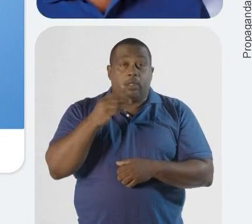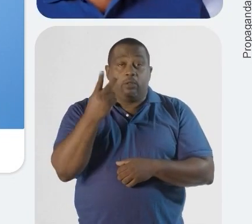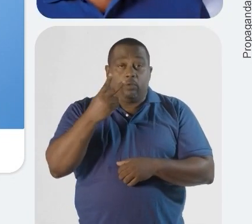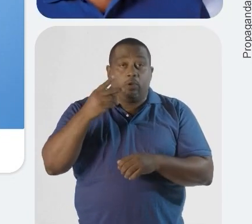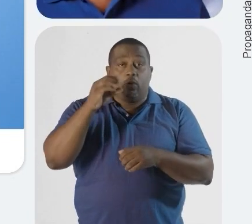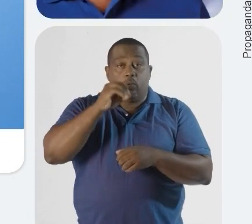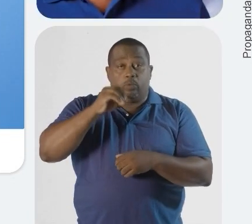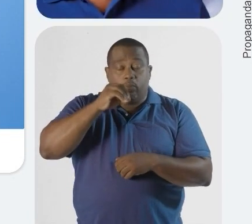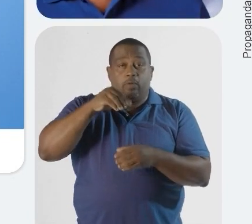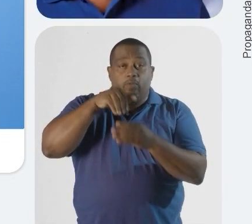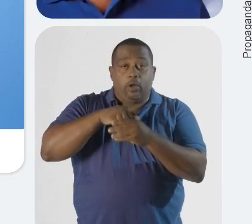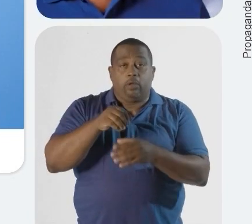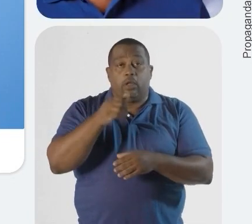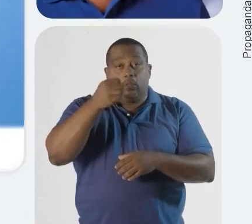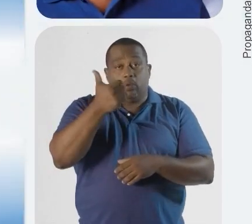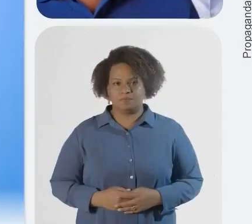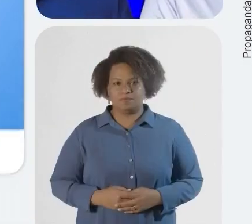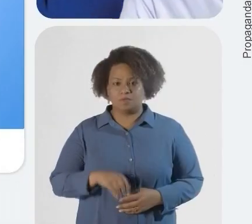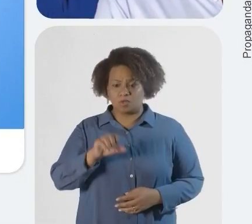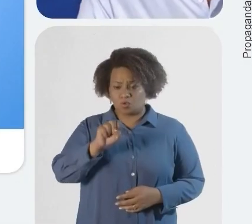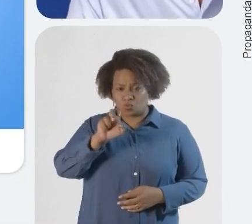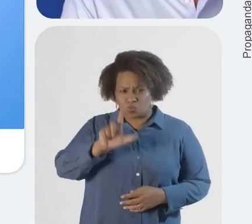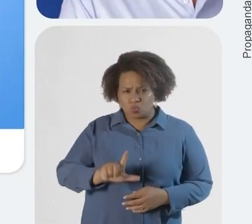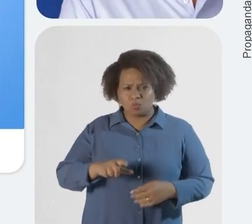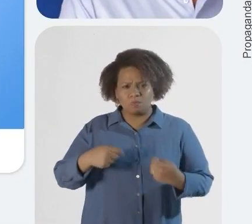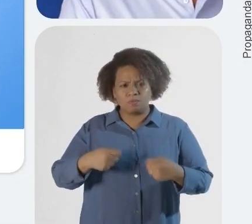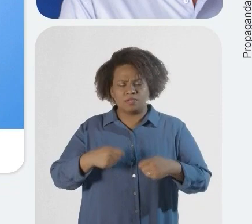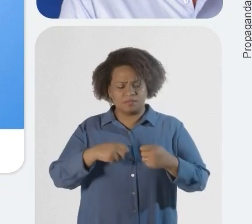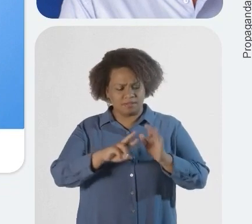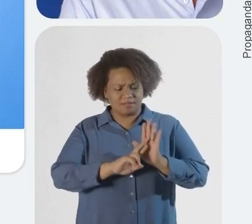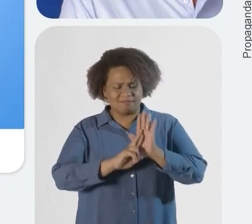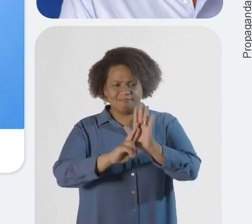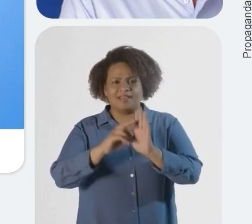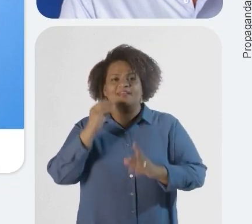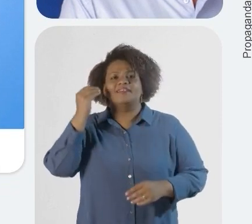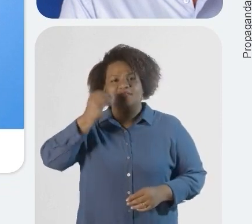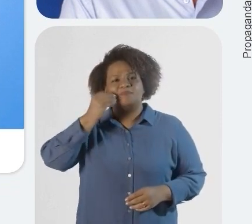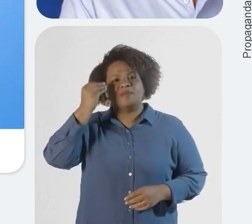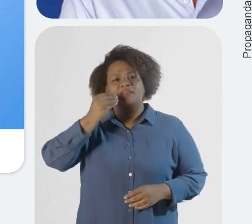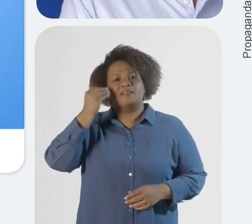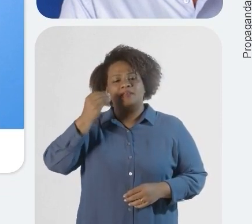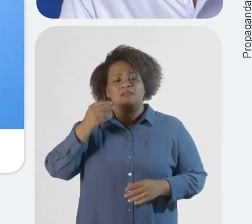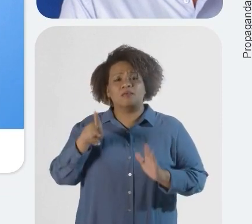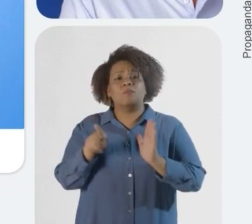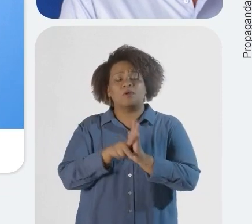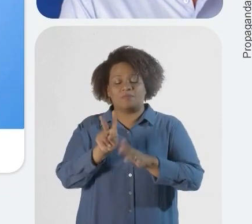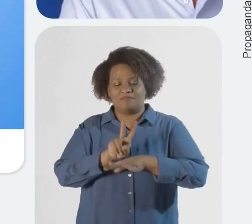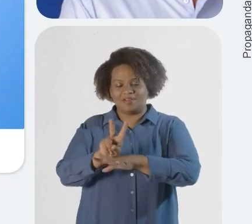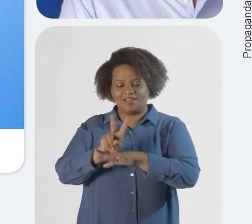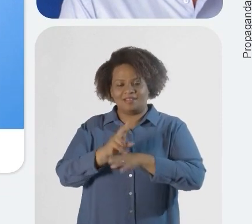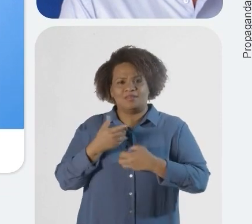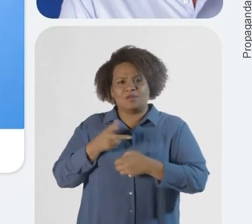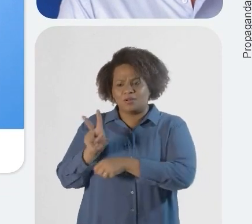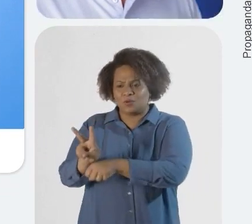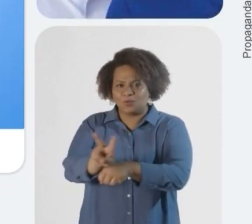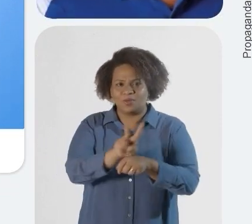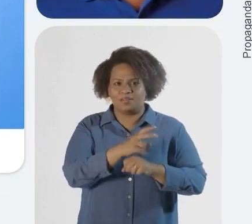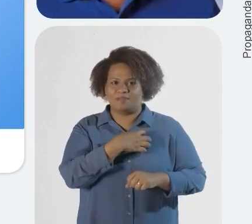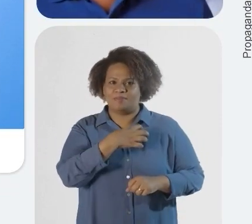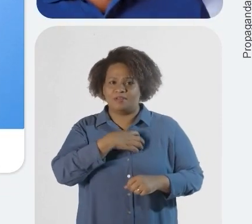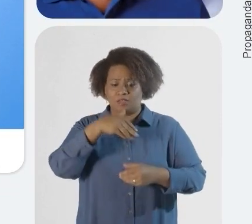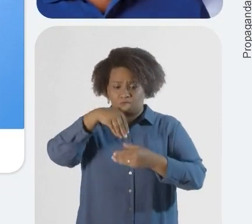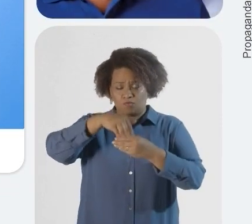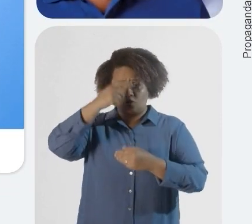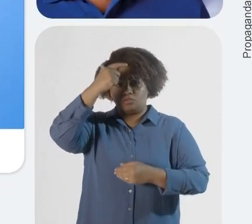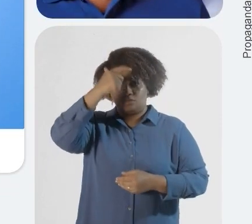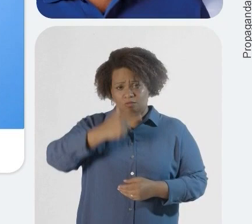2 de outubro, vote 12, 1, 2, 3. O Baixo Sul precisa de um representante com experiência. Sou de Valência e quero cuidar dos baianos. Vote